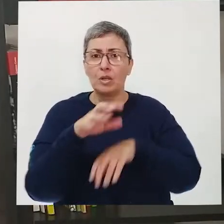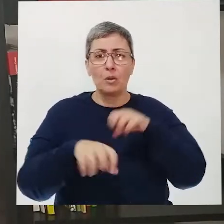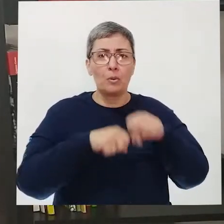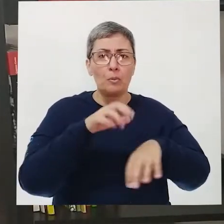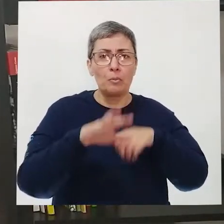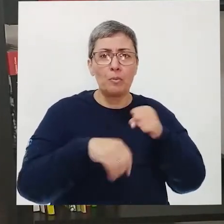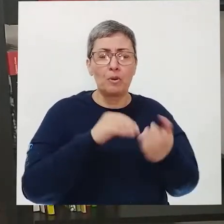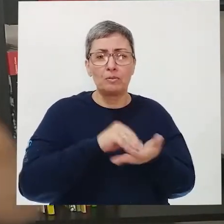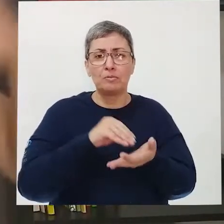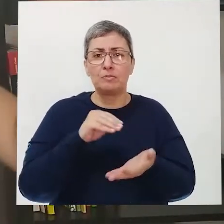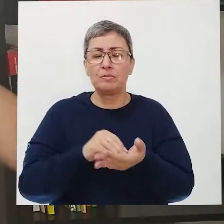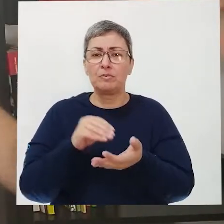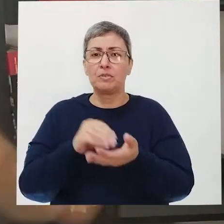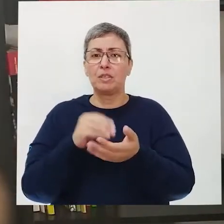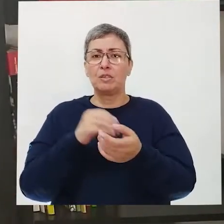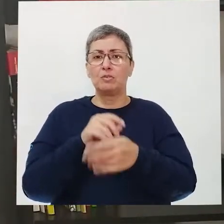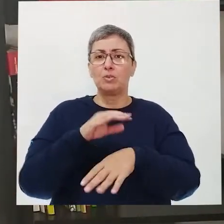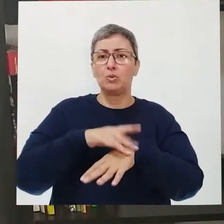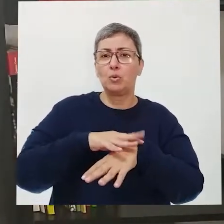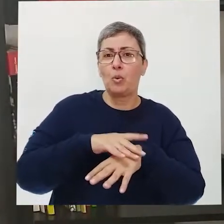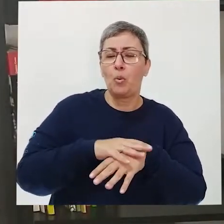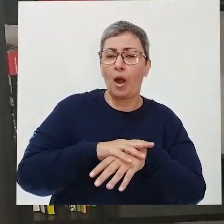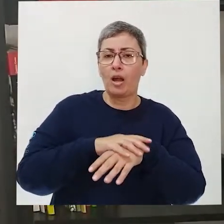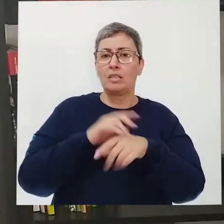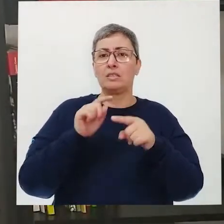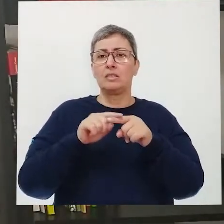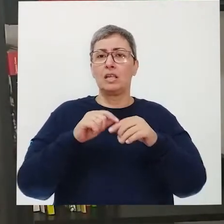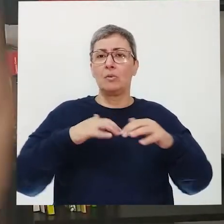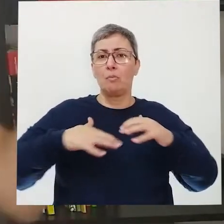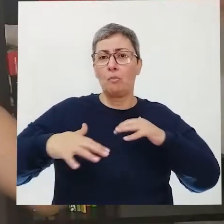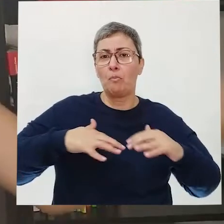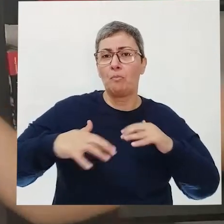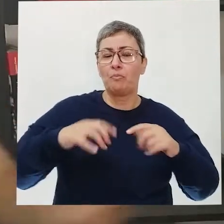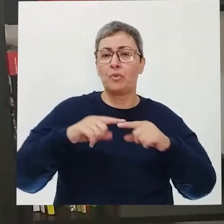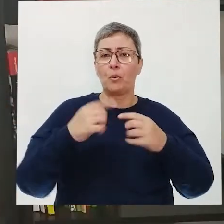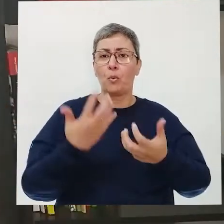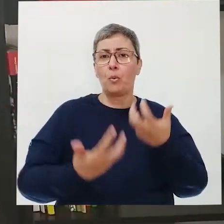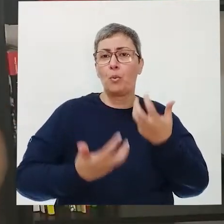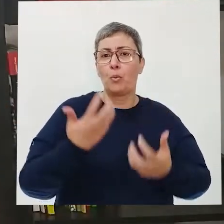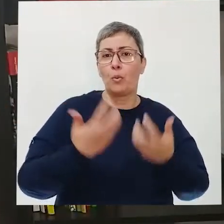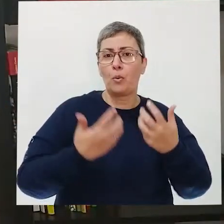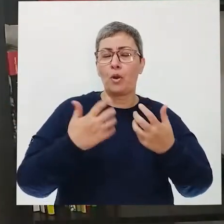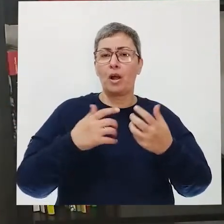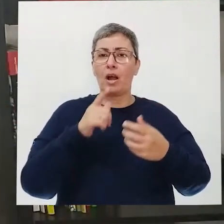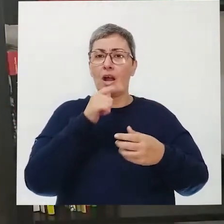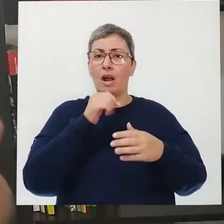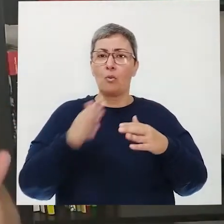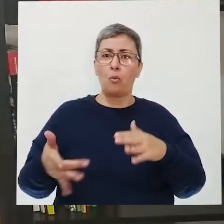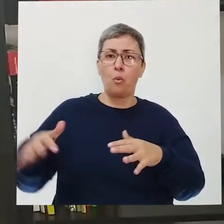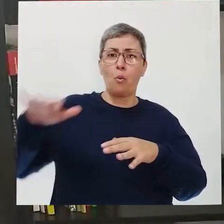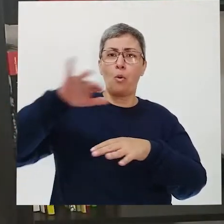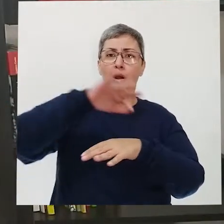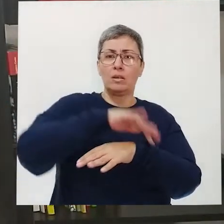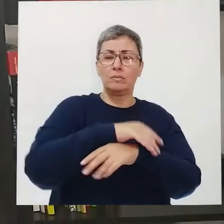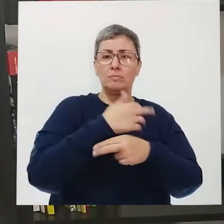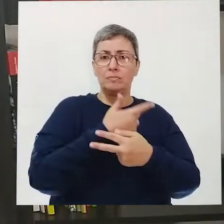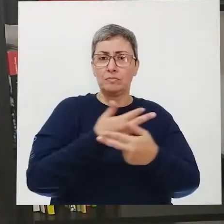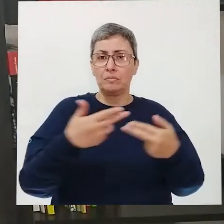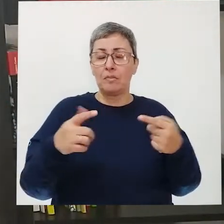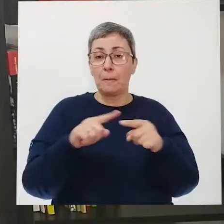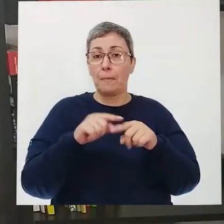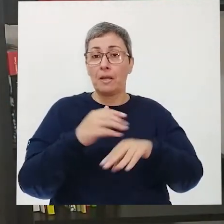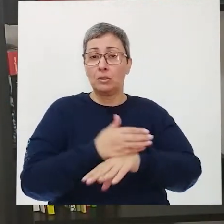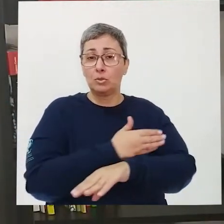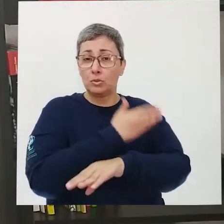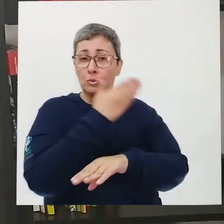não produtivas, epidemias, terremotos, incêndios, maremotos e etc. Mas